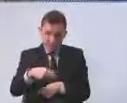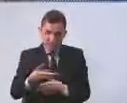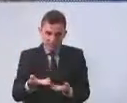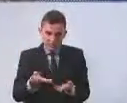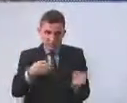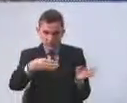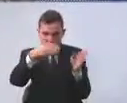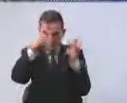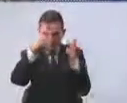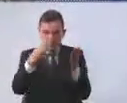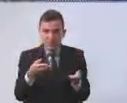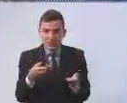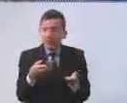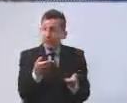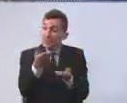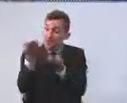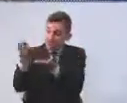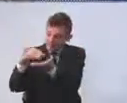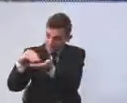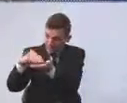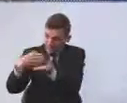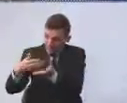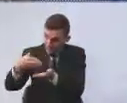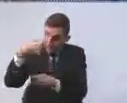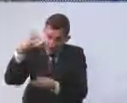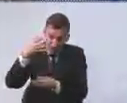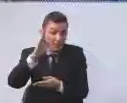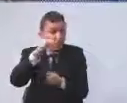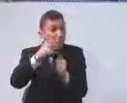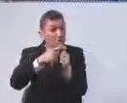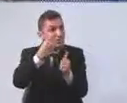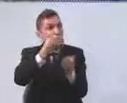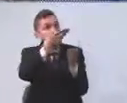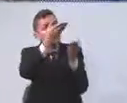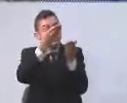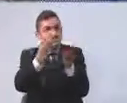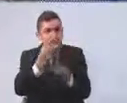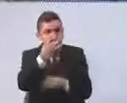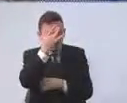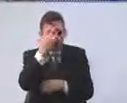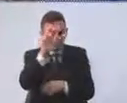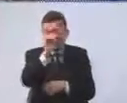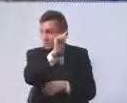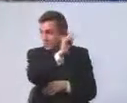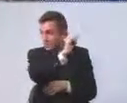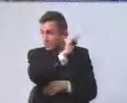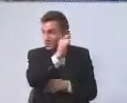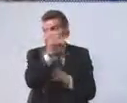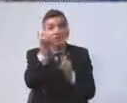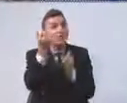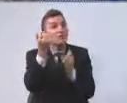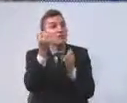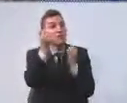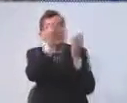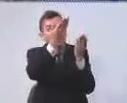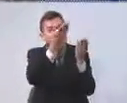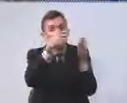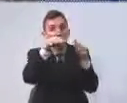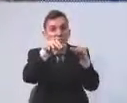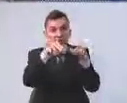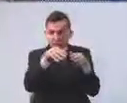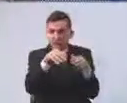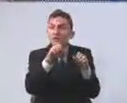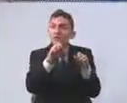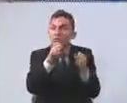de passar a palavra ao secretário, gostaria também de convidar as pessoas que se encontram na parte de fora do plenário, a